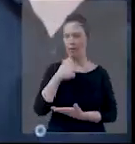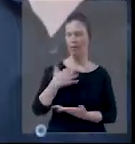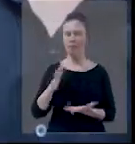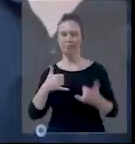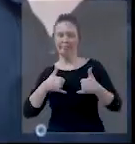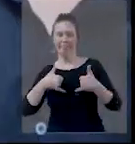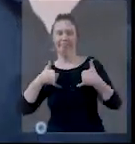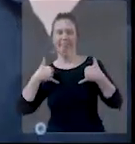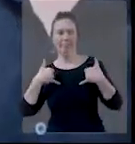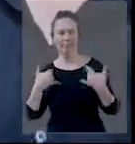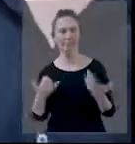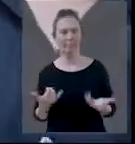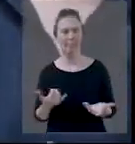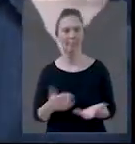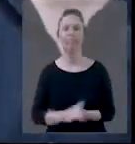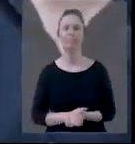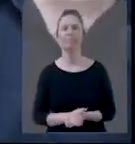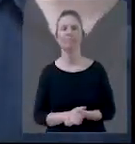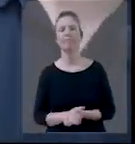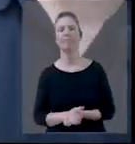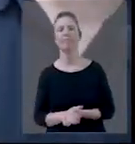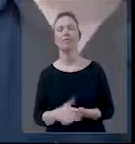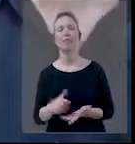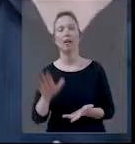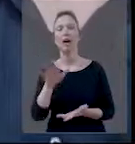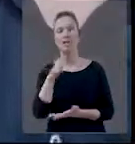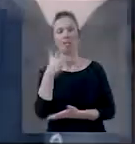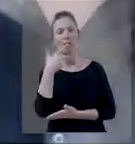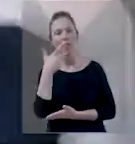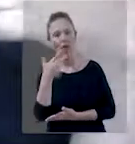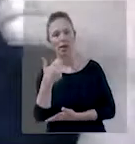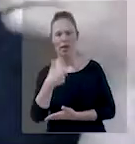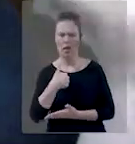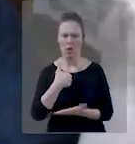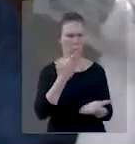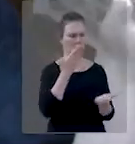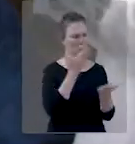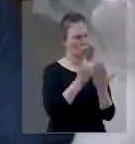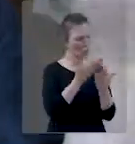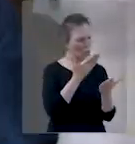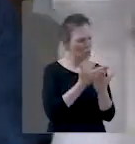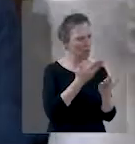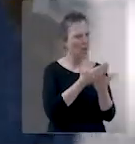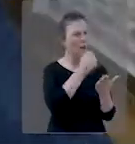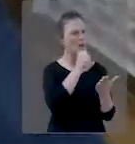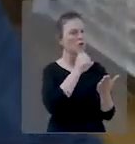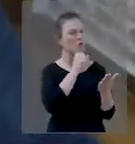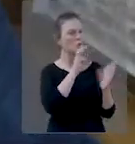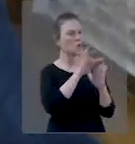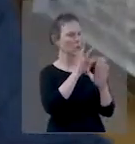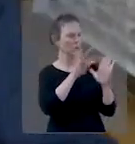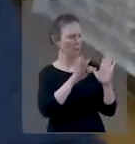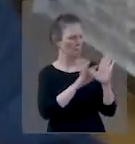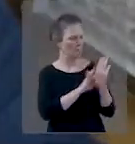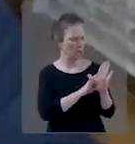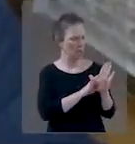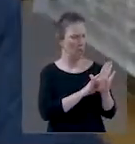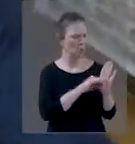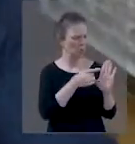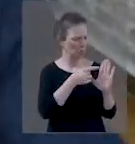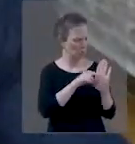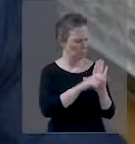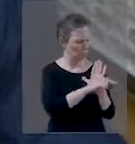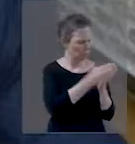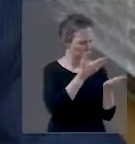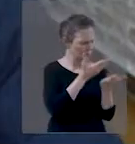Eu imagino se eu sei praticamente, né? Aí você chega e diz, pá, eu fui lá e estudei nos originais do Antigo